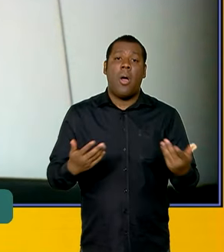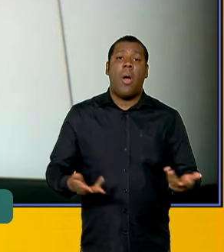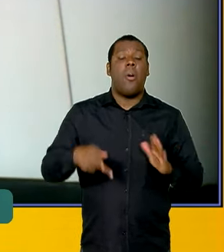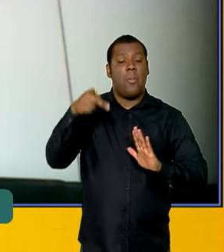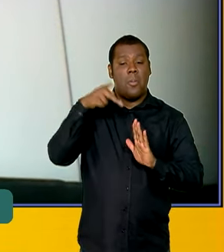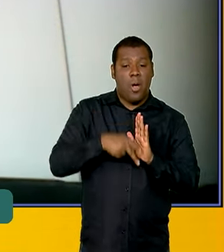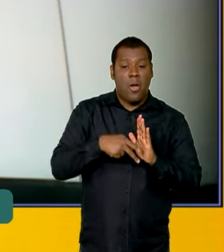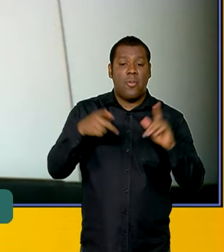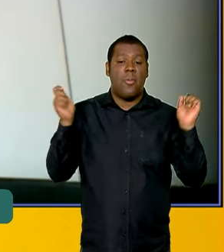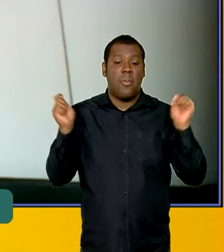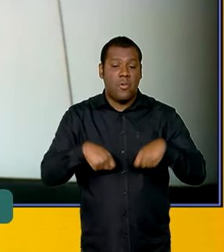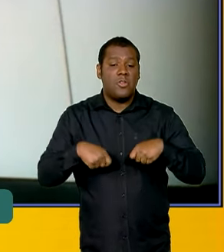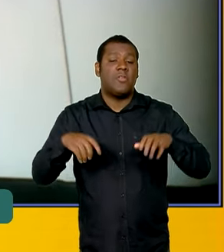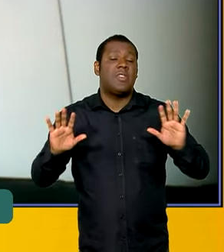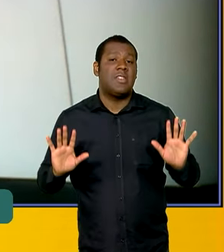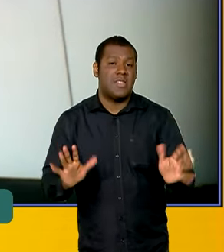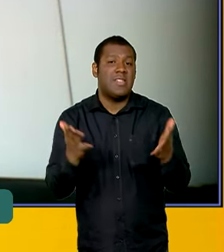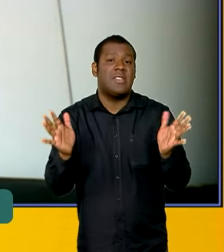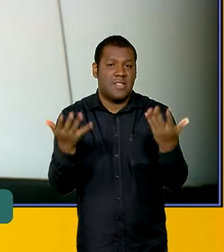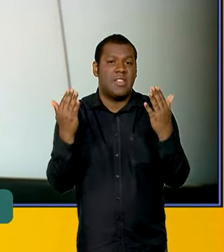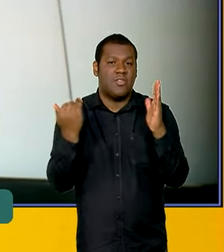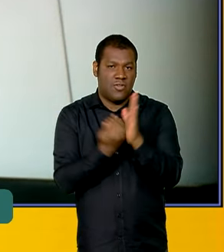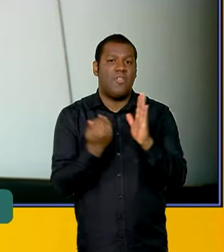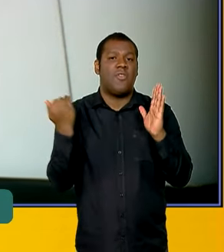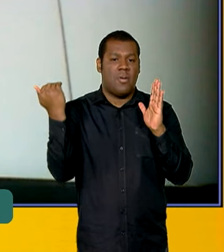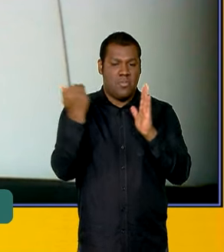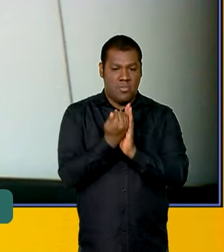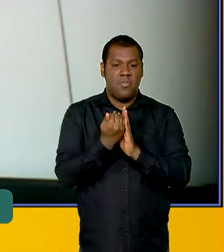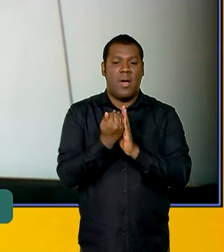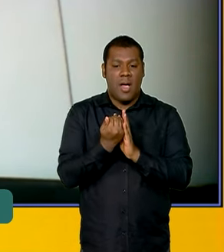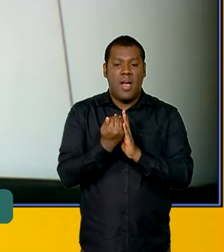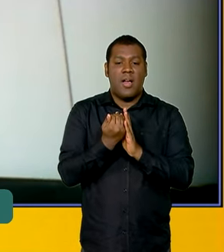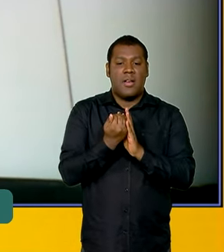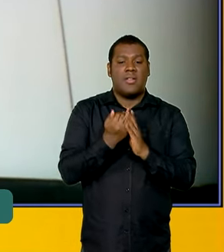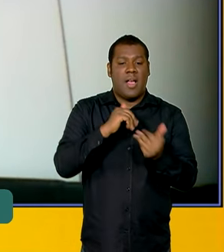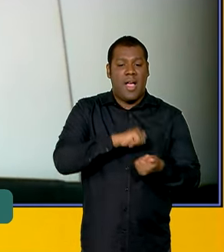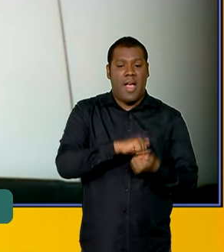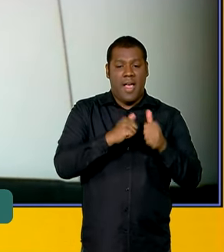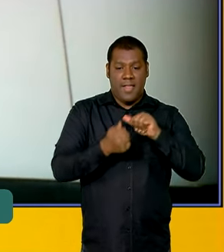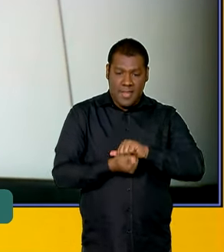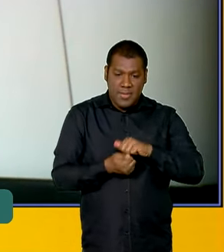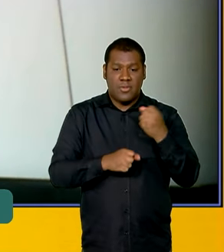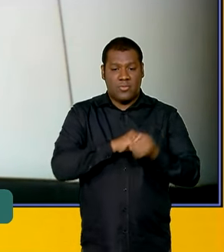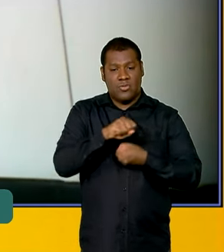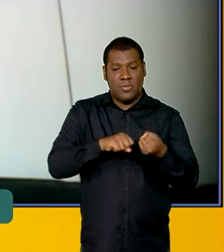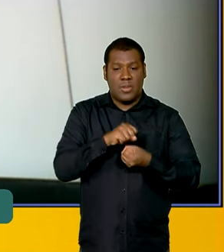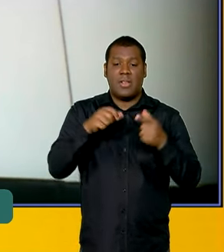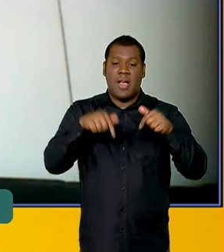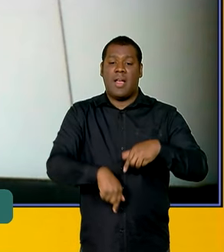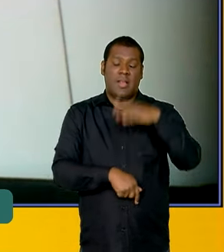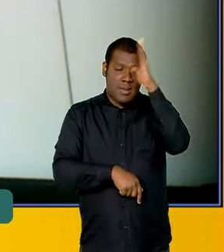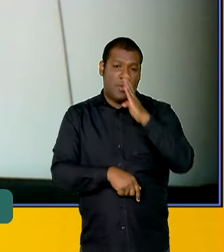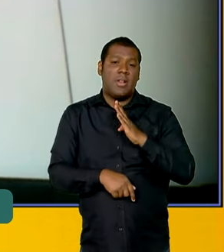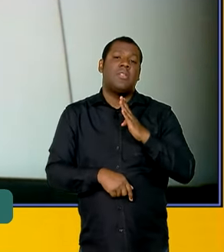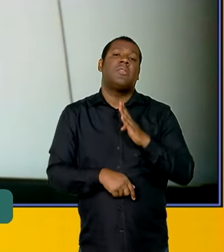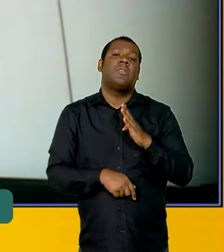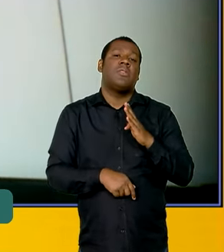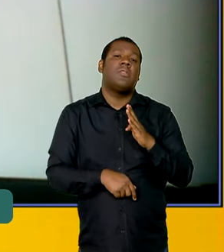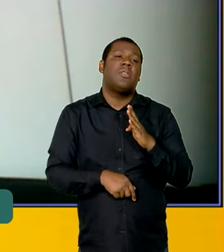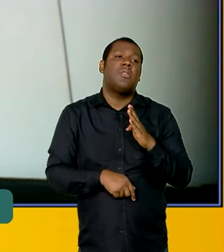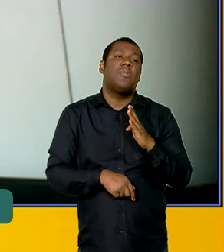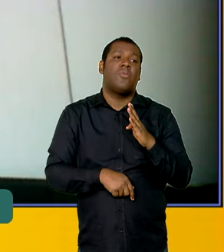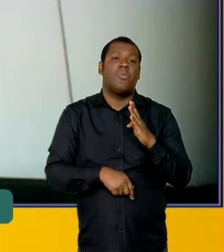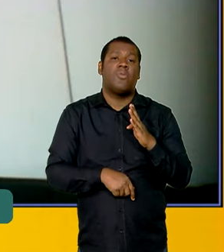de alavancar cada vez mais esse processo de descarbonização, não apenas no Brasil, mas no Brasil